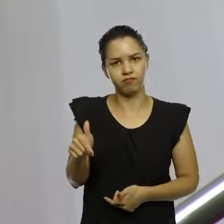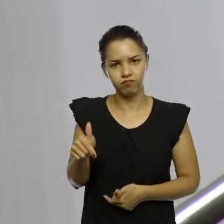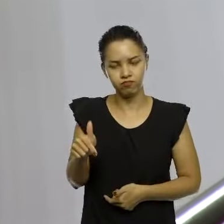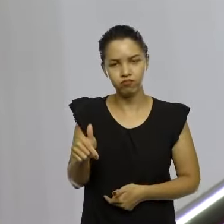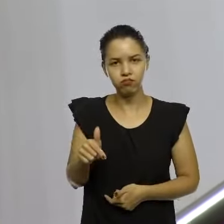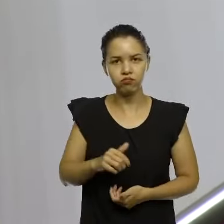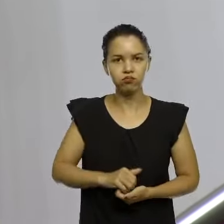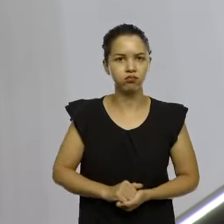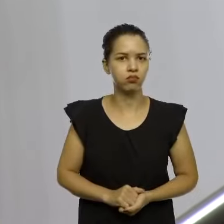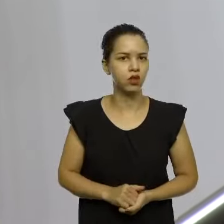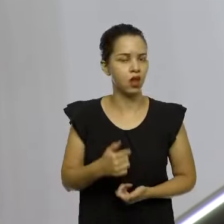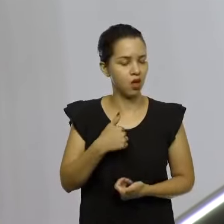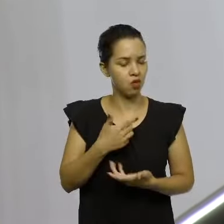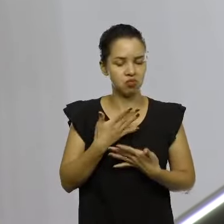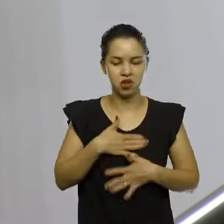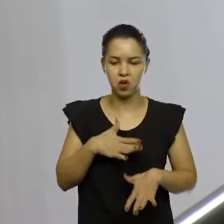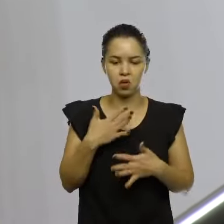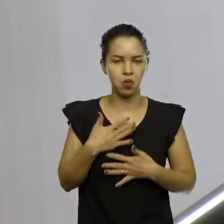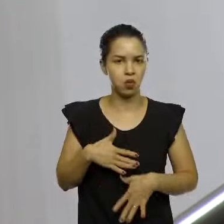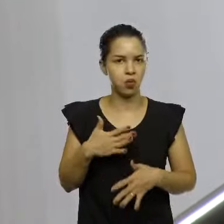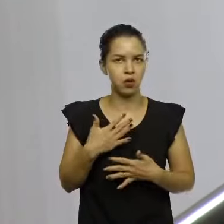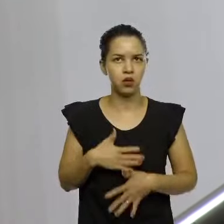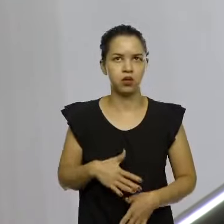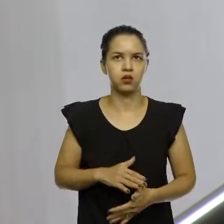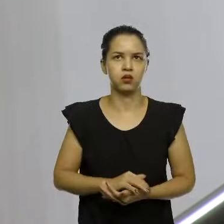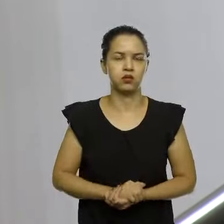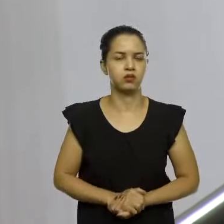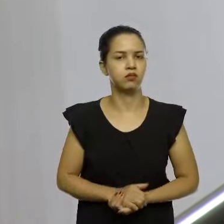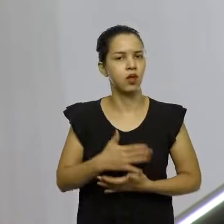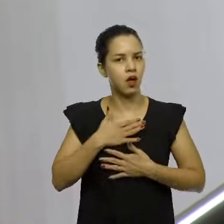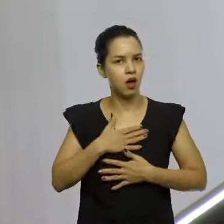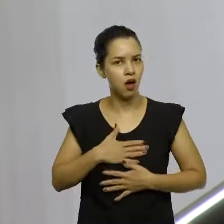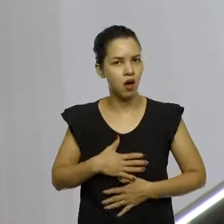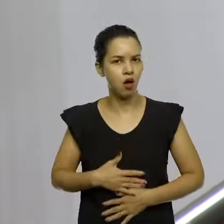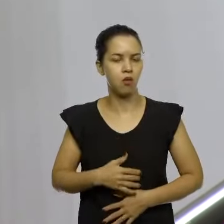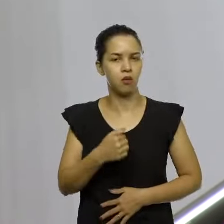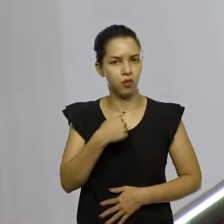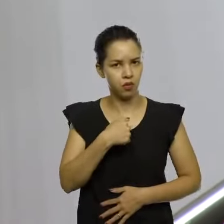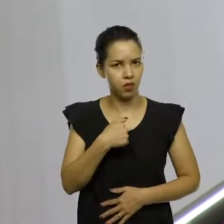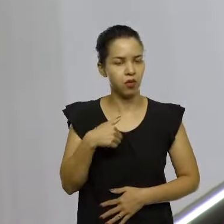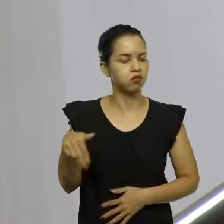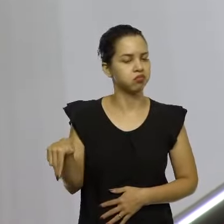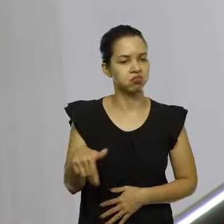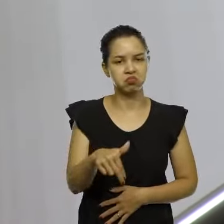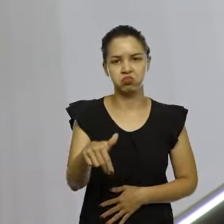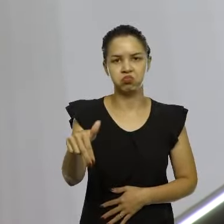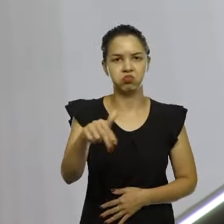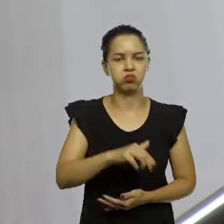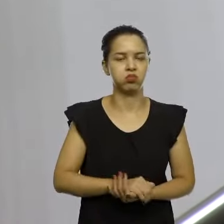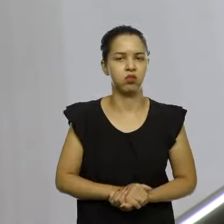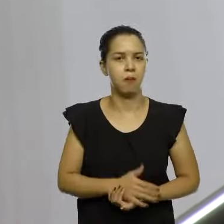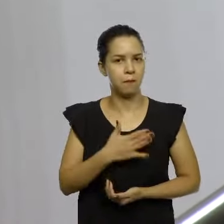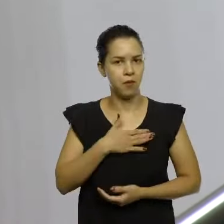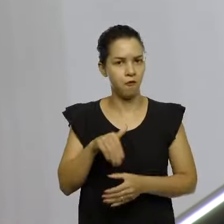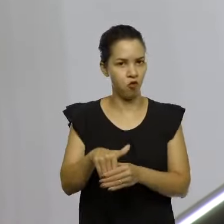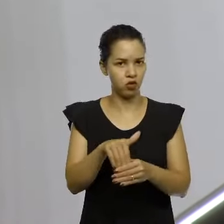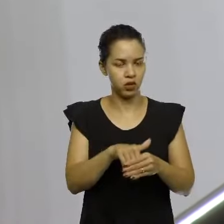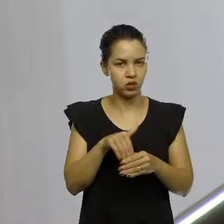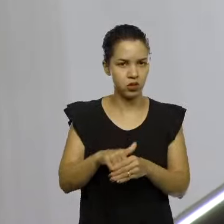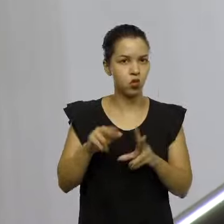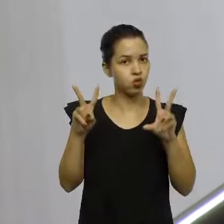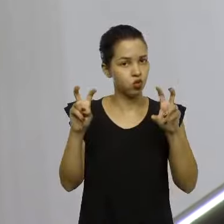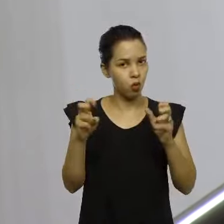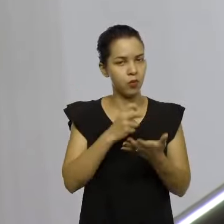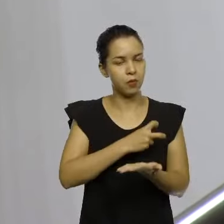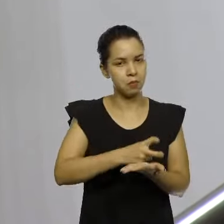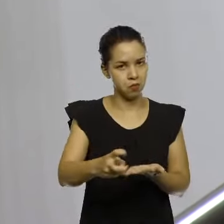Saí tranquilamente daquela reunião. Calmo e sereno. Um homem calmo e sereno. Da minha votação em relação ao impeachment, também